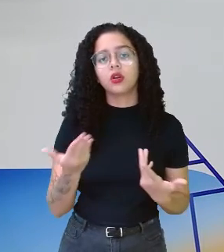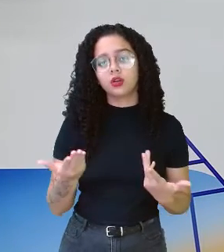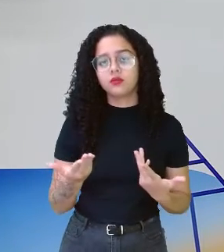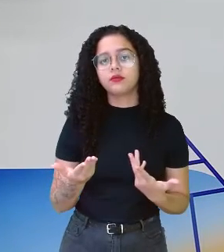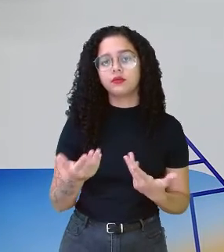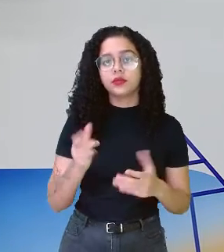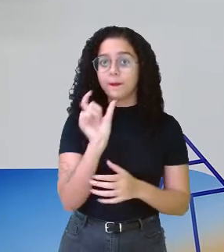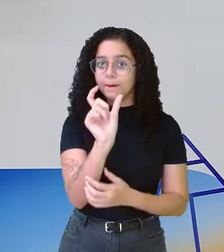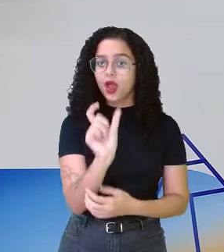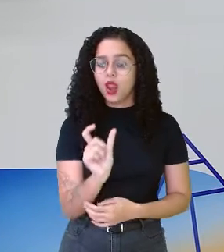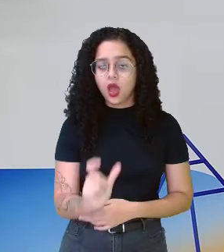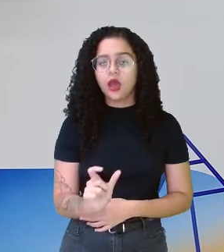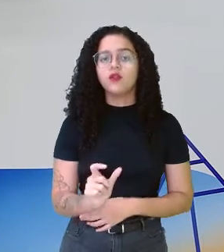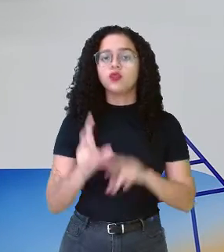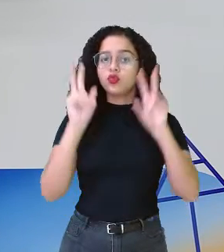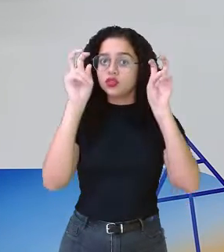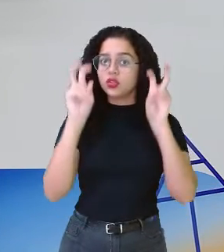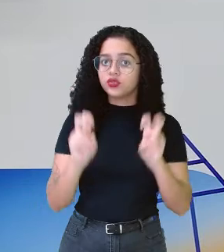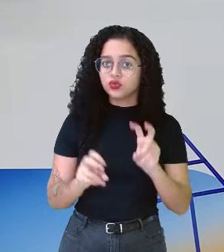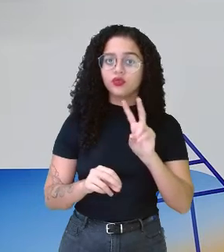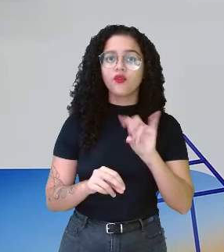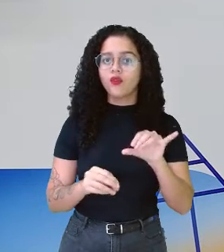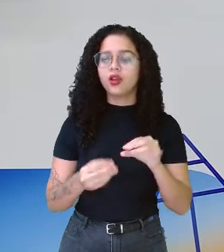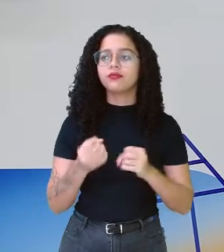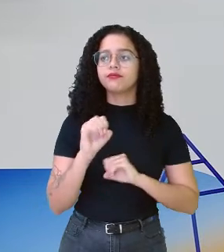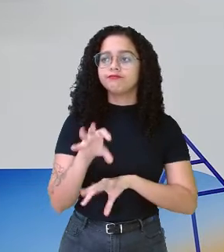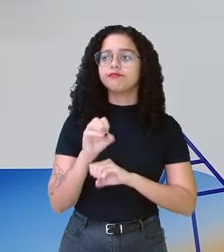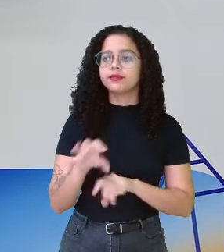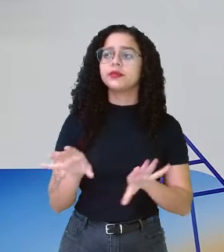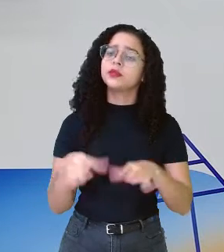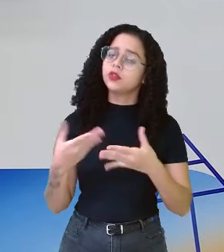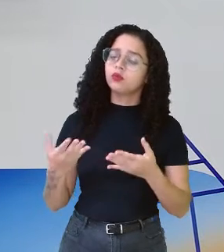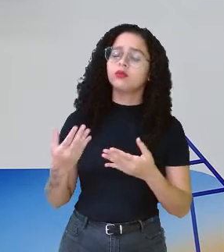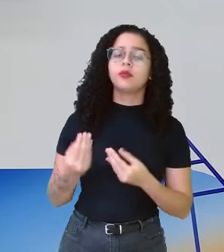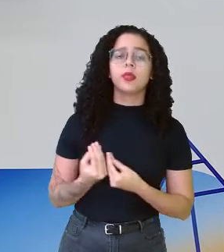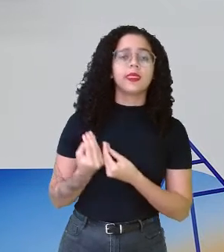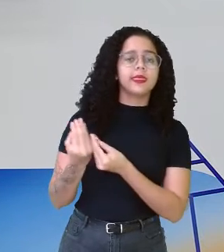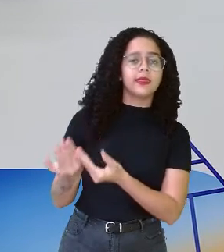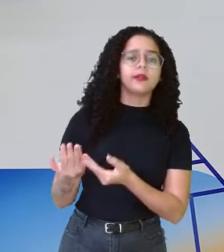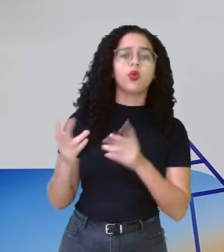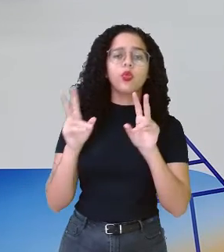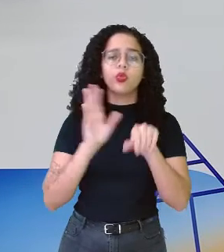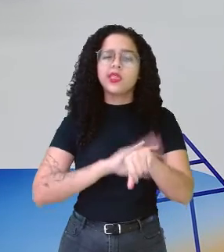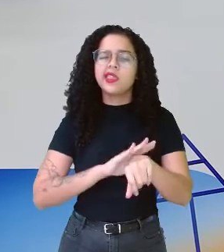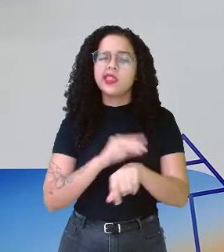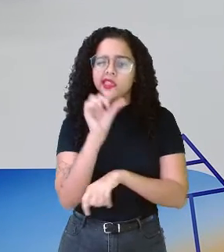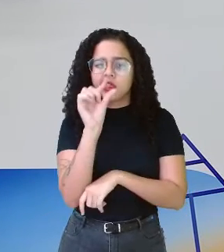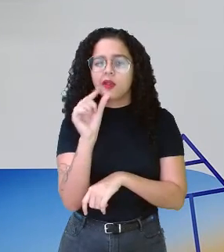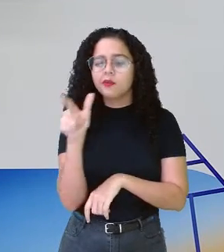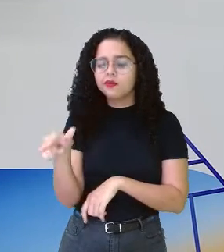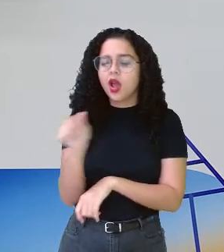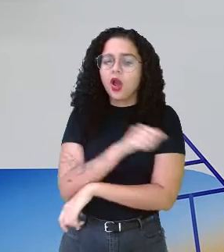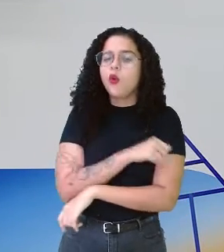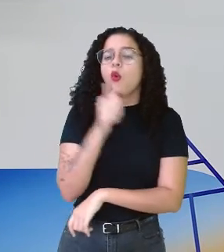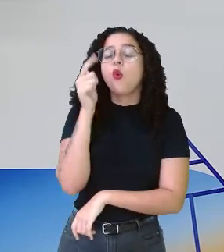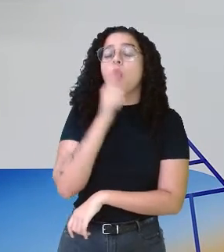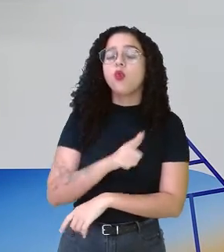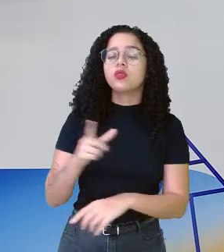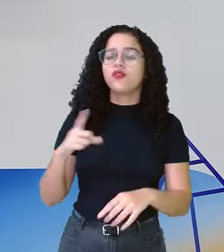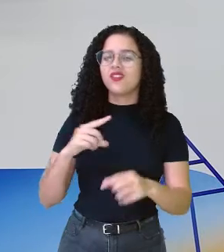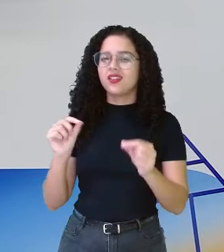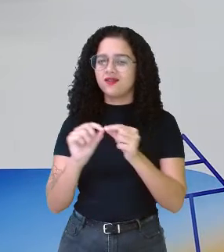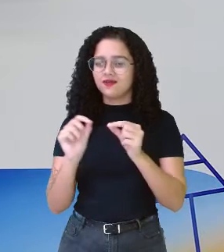dessas palavras, dos assuntos que vão ser dados. E deixe ali um tempo para que esse estudante consiga fazer a